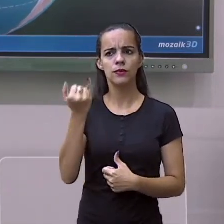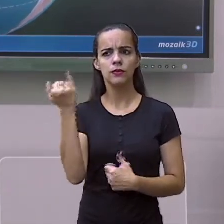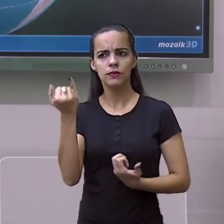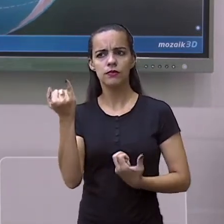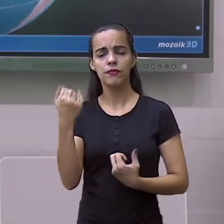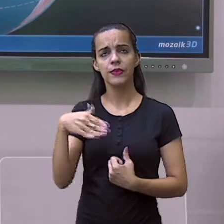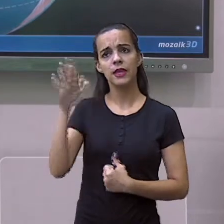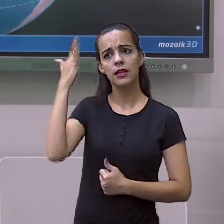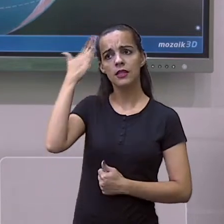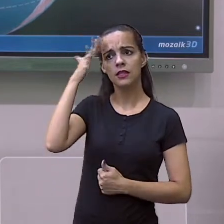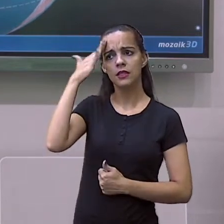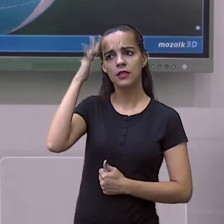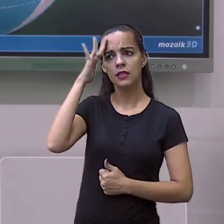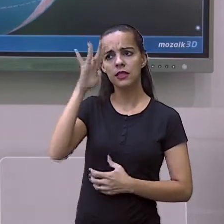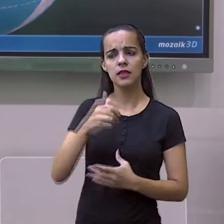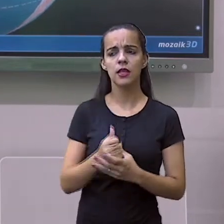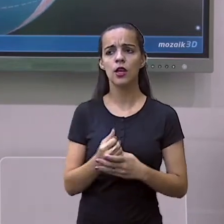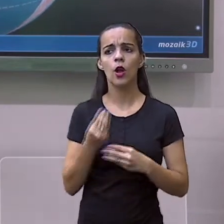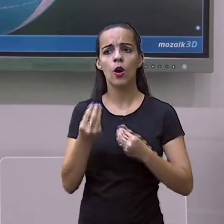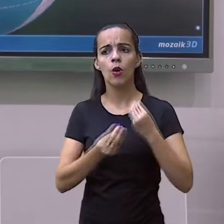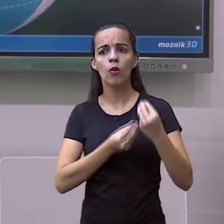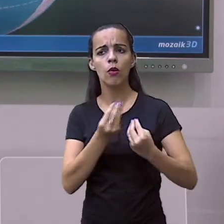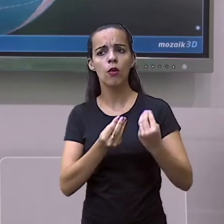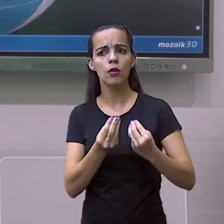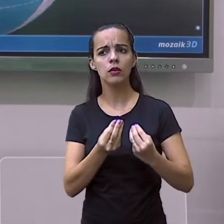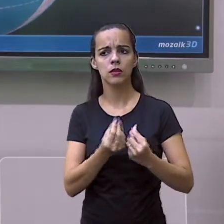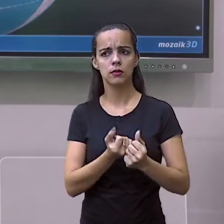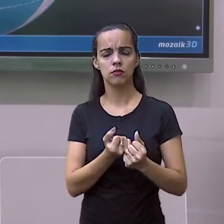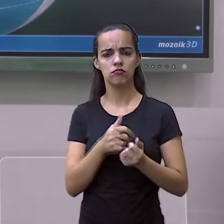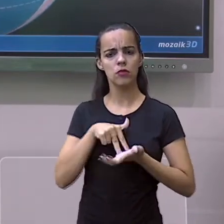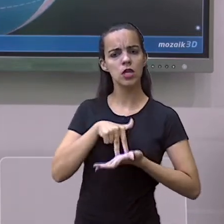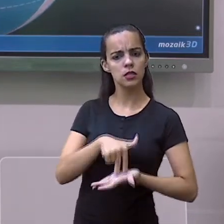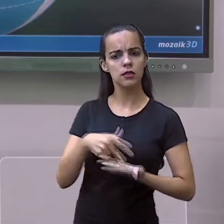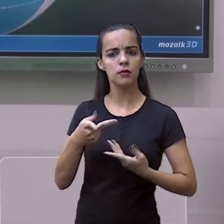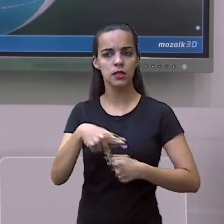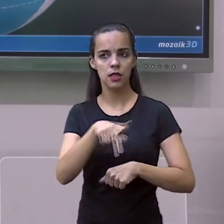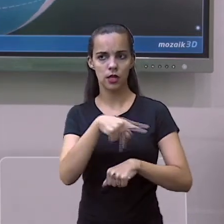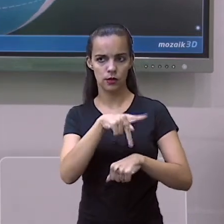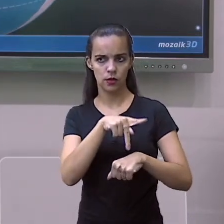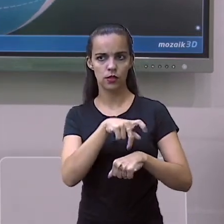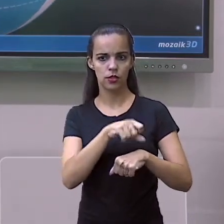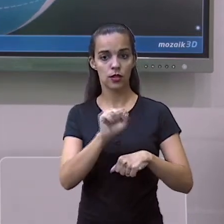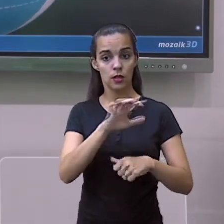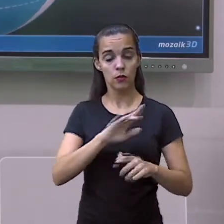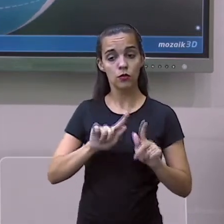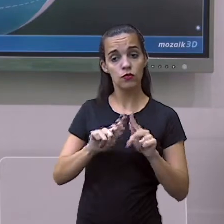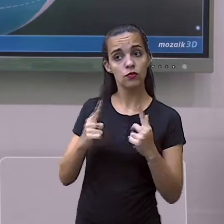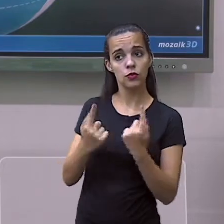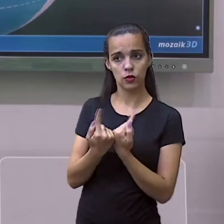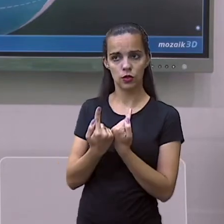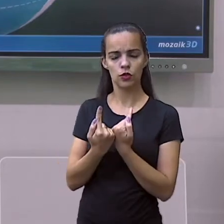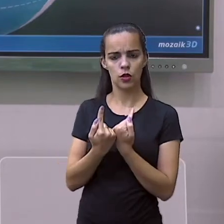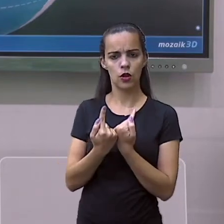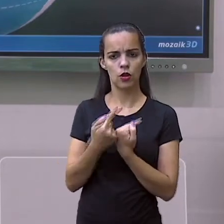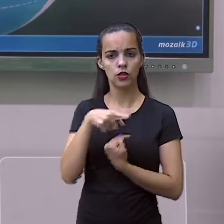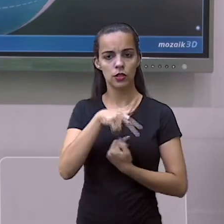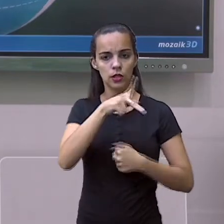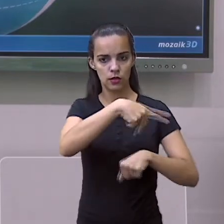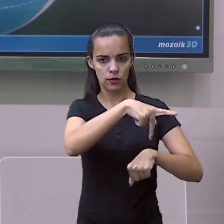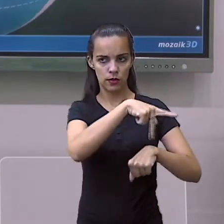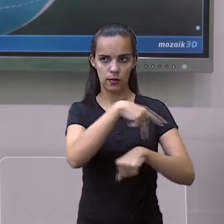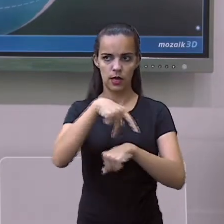gente entender um pouco do relevo e da instabilidade geológica dessa região.